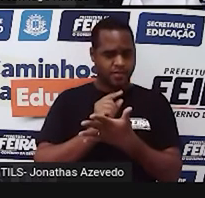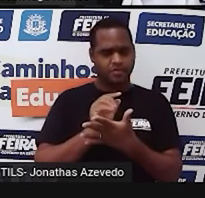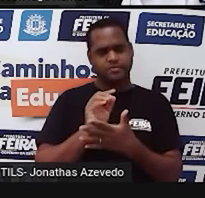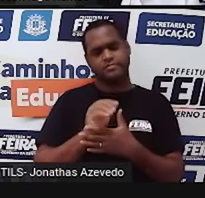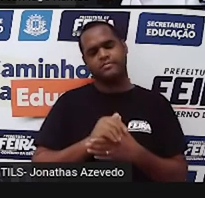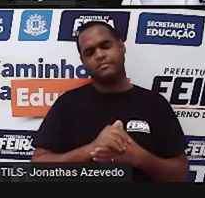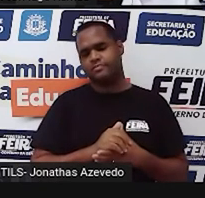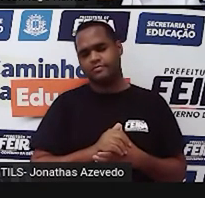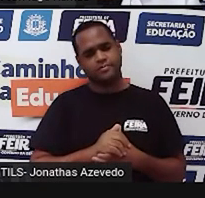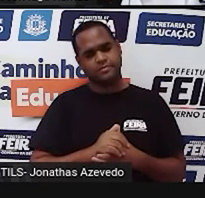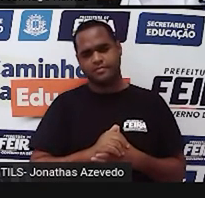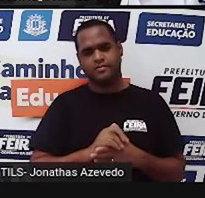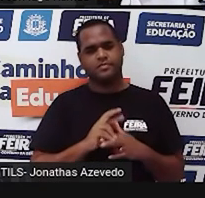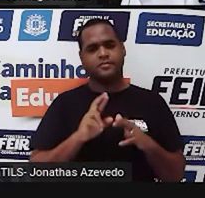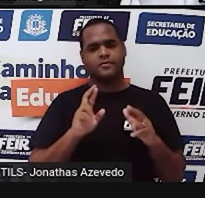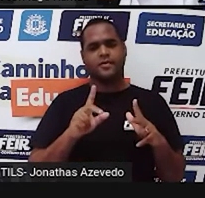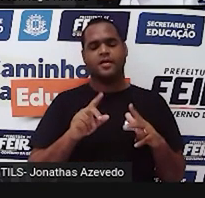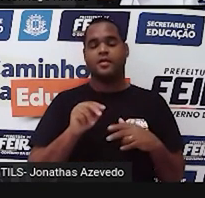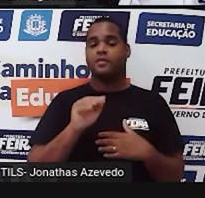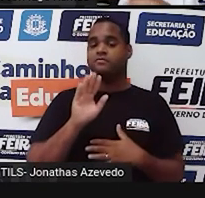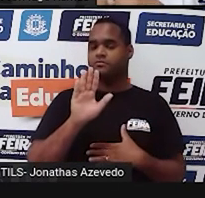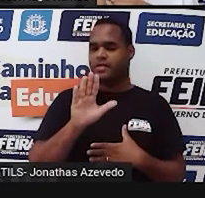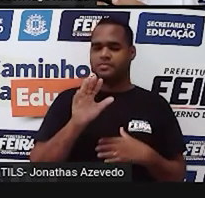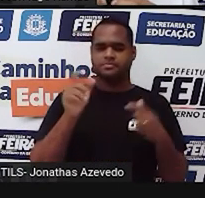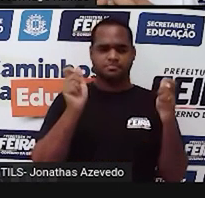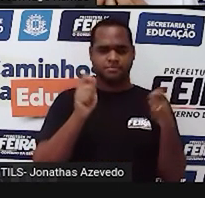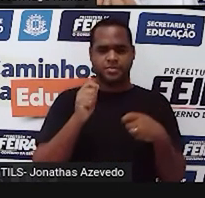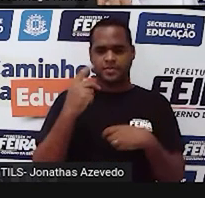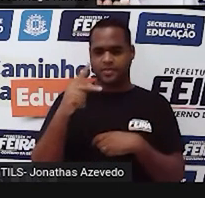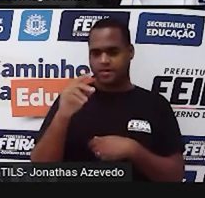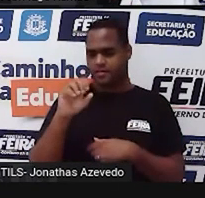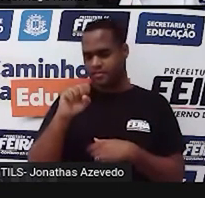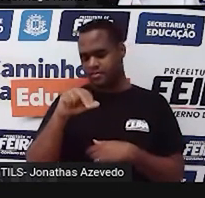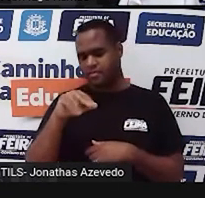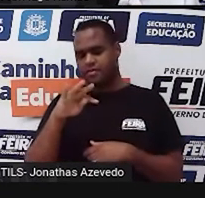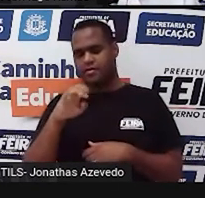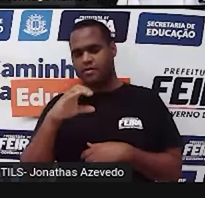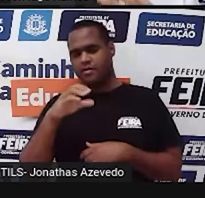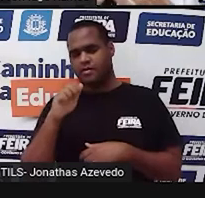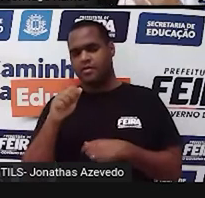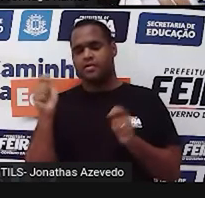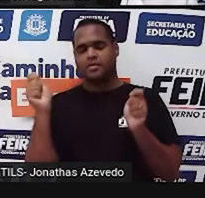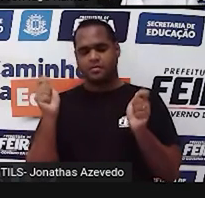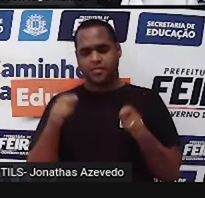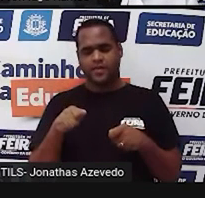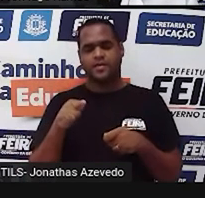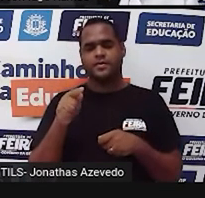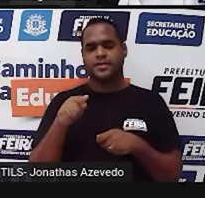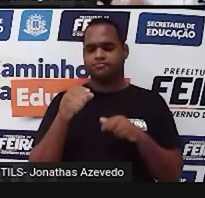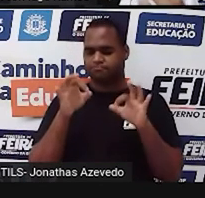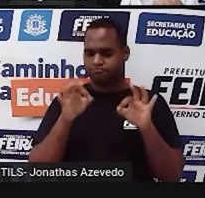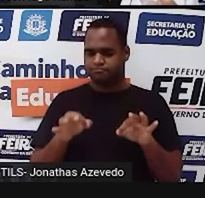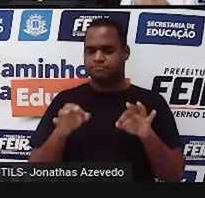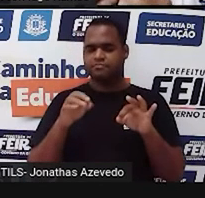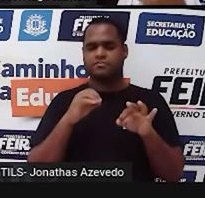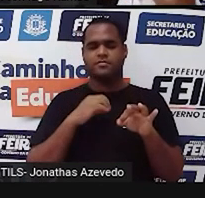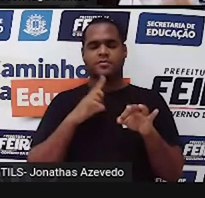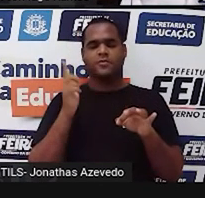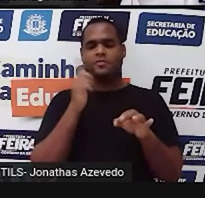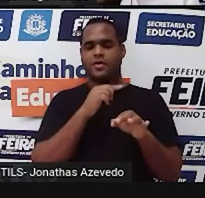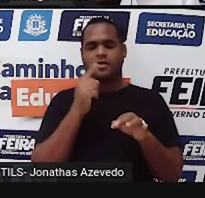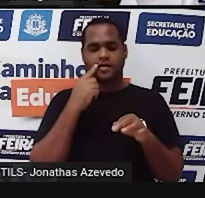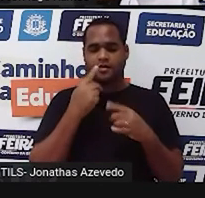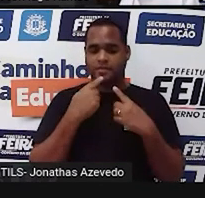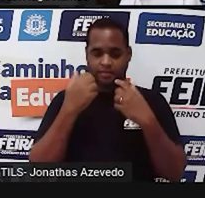abastecimento. Mas vai ser uma sentença que permite, uma sentença que